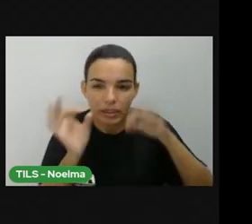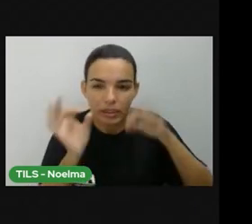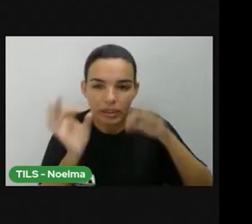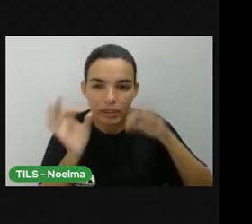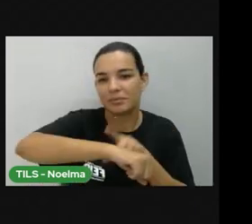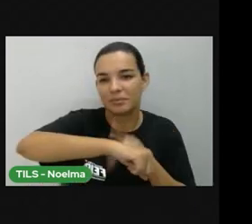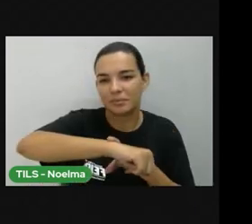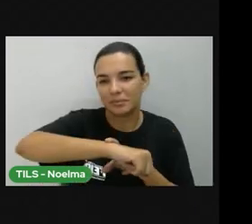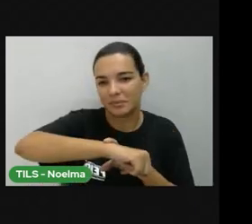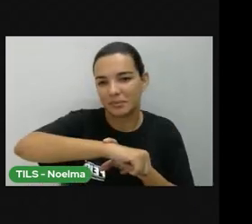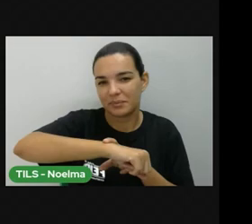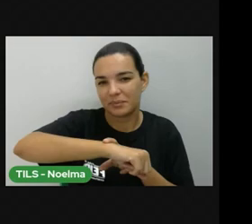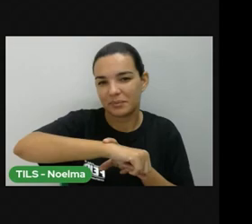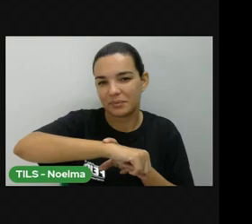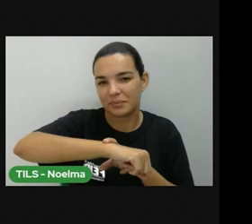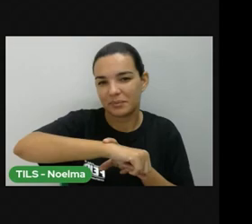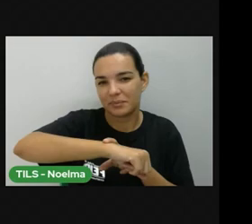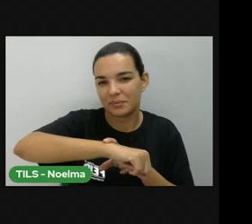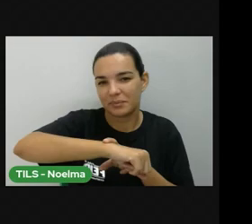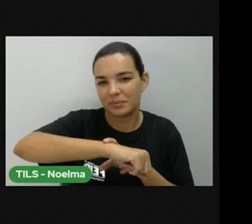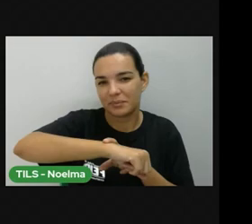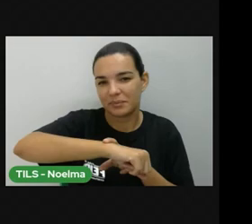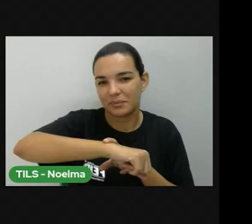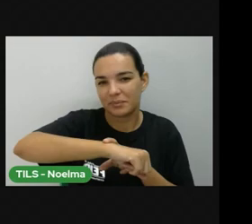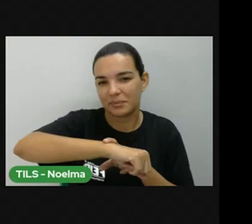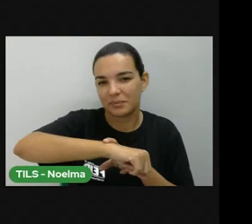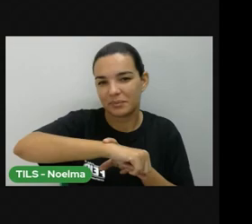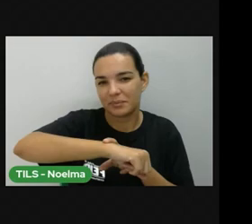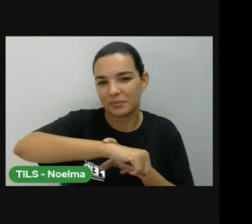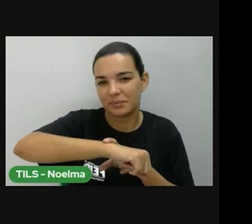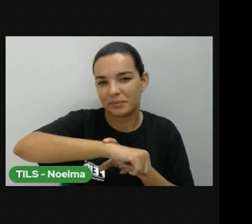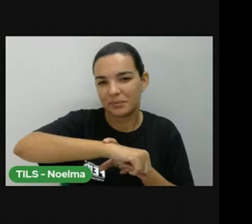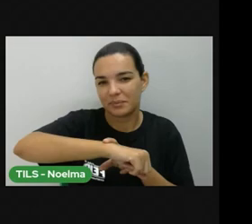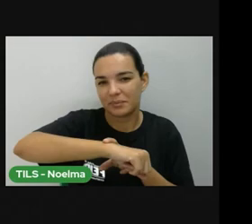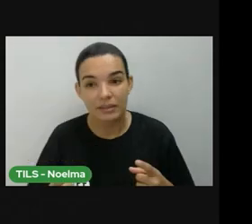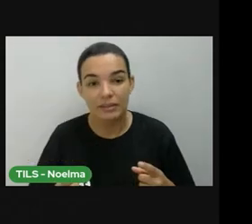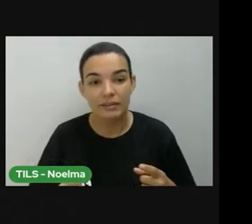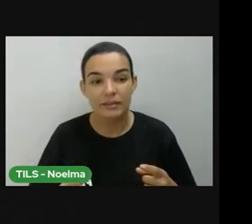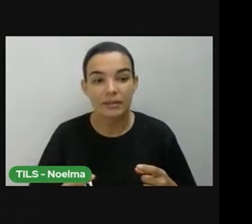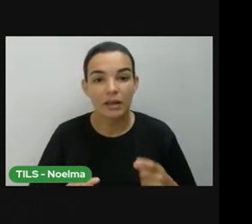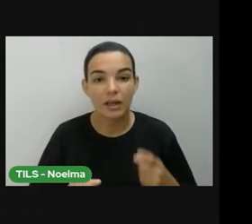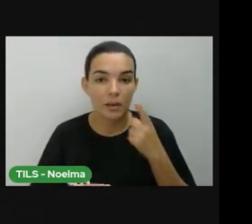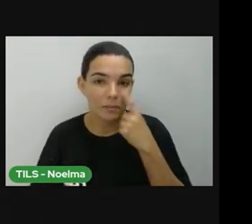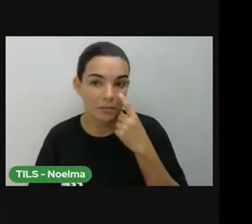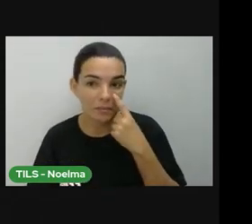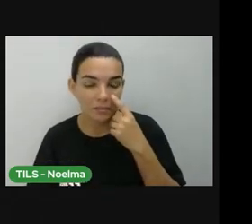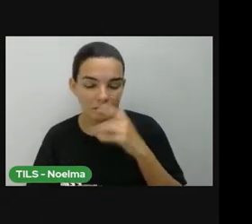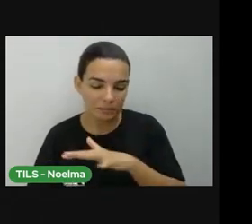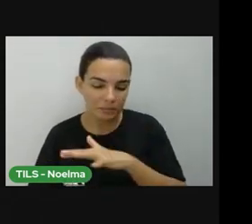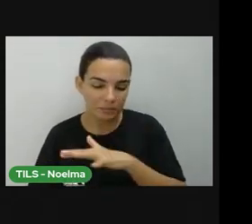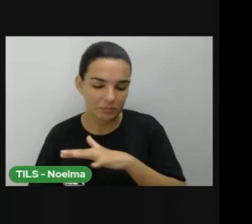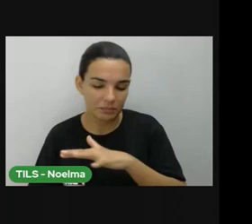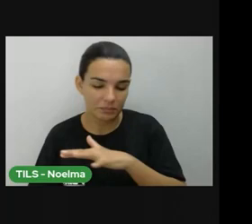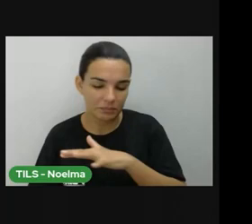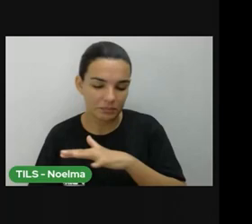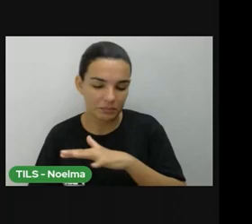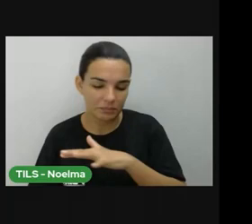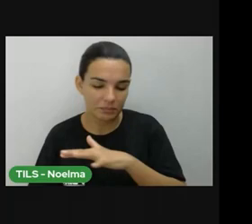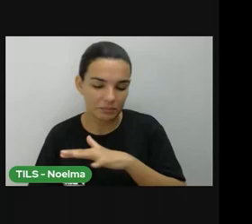de 64, não pôde registrar em 64, a recrutiva, né? Aí foi obrigado a registrar em 76,